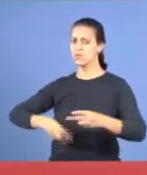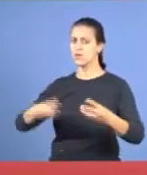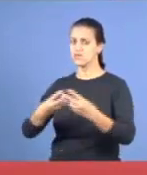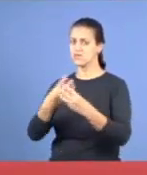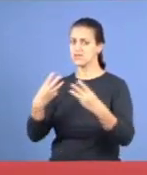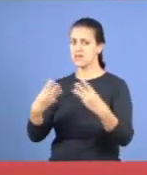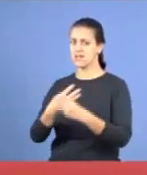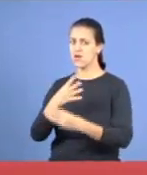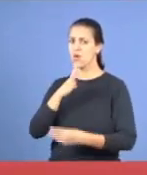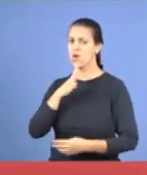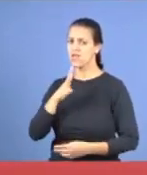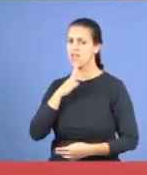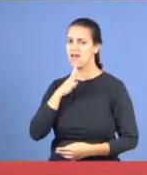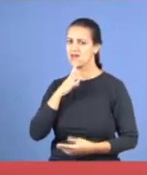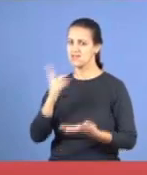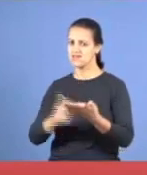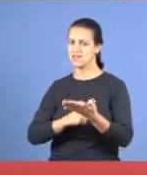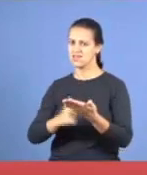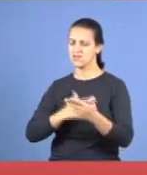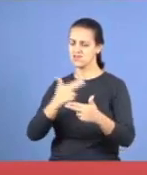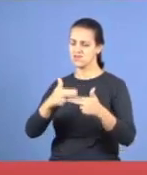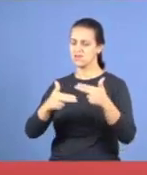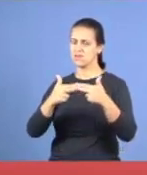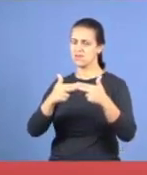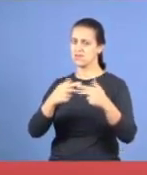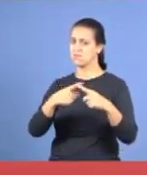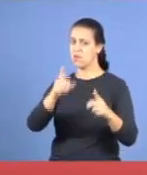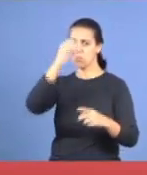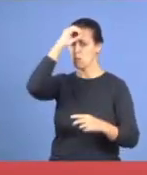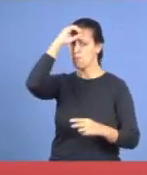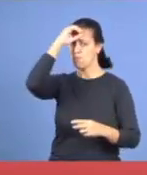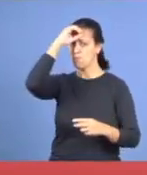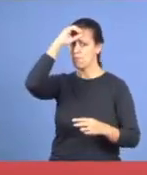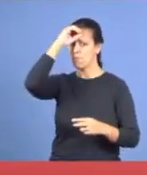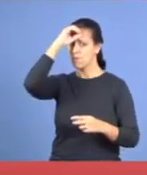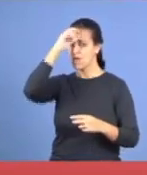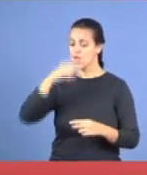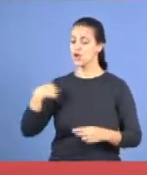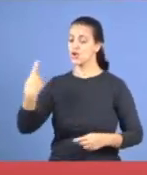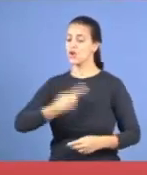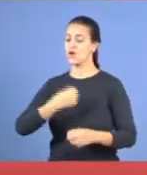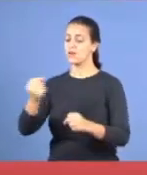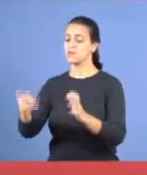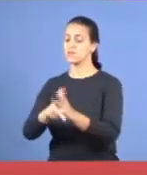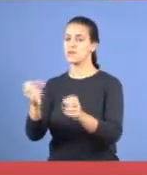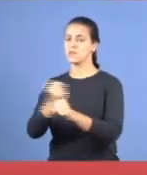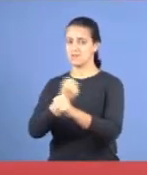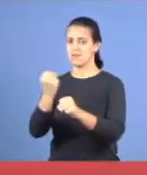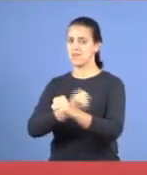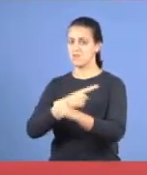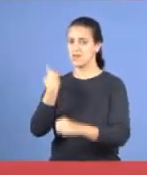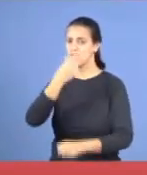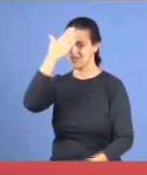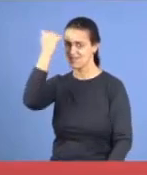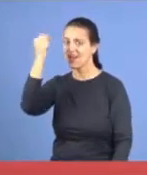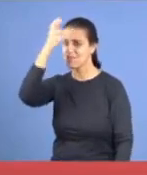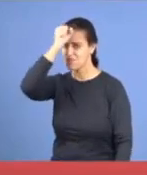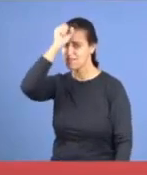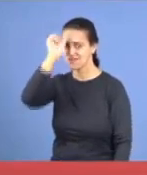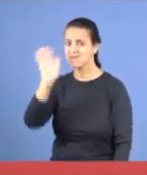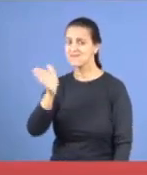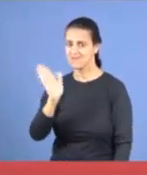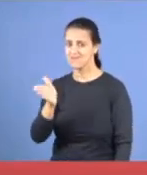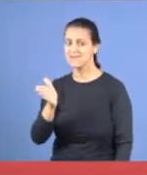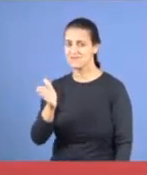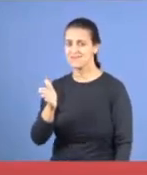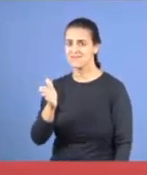mas, vai ficar sabendo, a obra, vai embora, o legado dela, e para aqueles, que vão, ver, se aquilo,